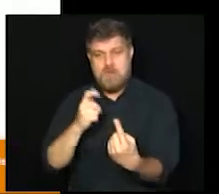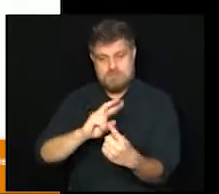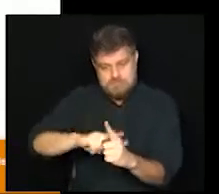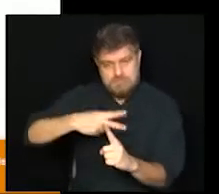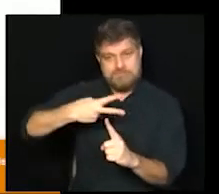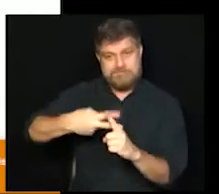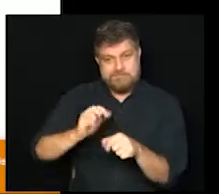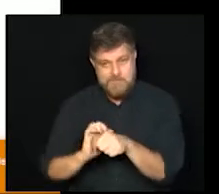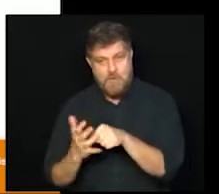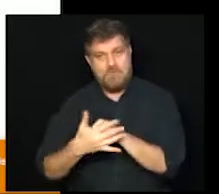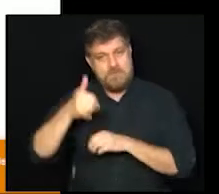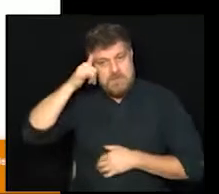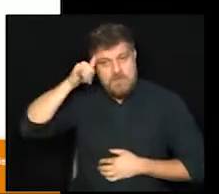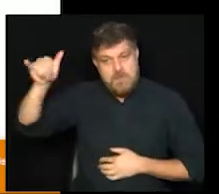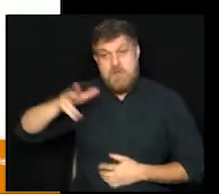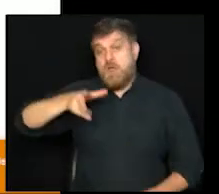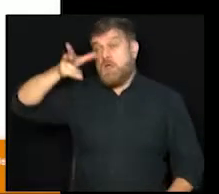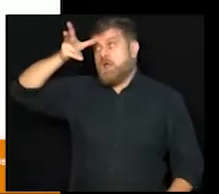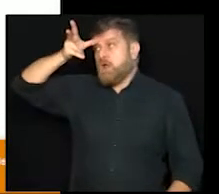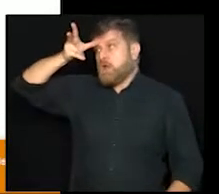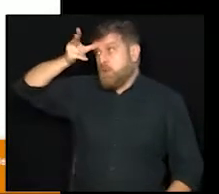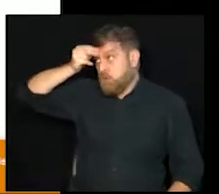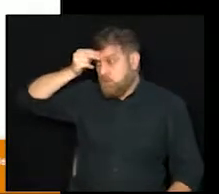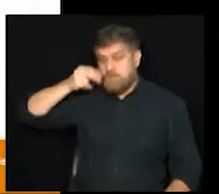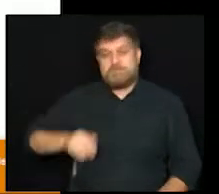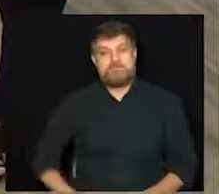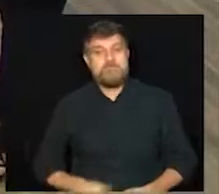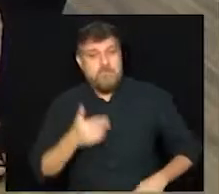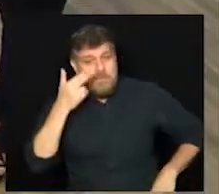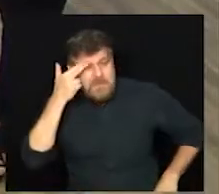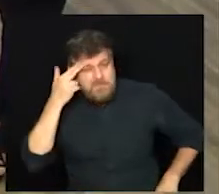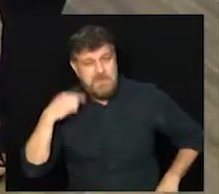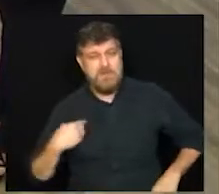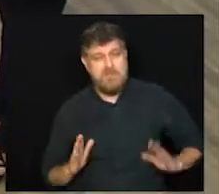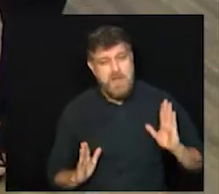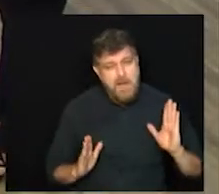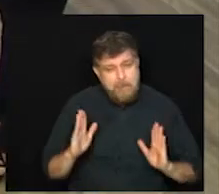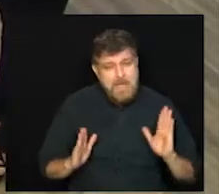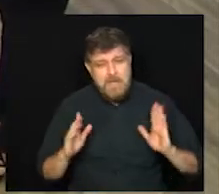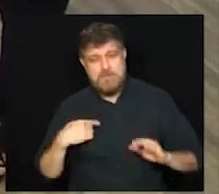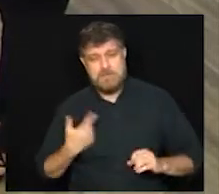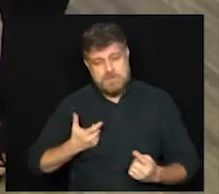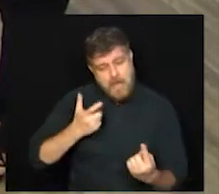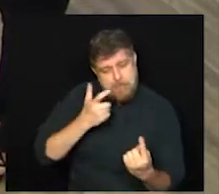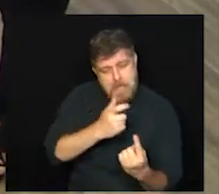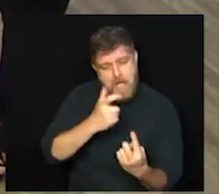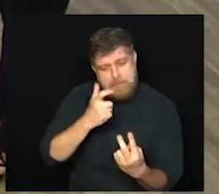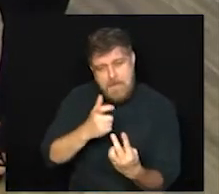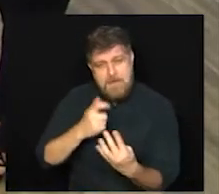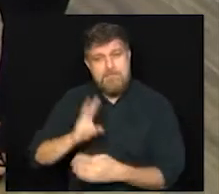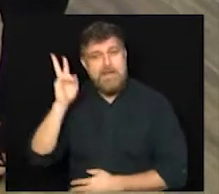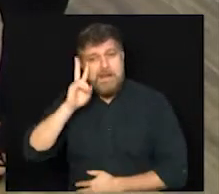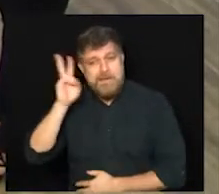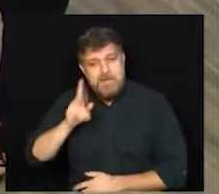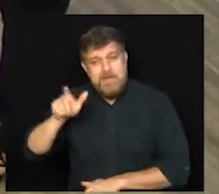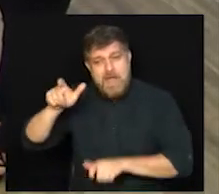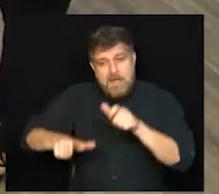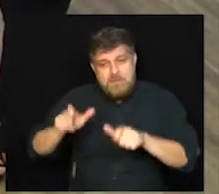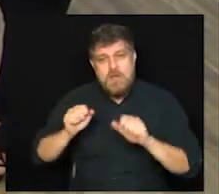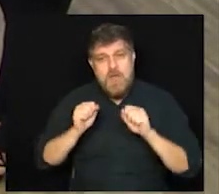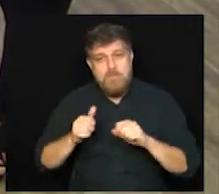-19. Gabriel, a gente está aí nessa fase falando da vacinação. Lembrando que toda hora as pessoas podem